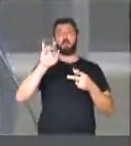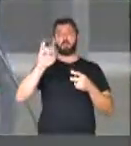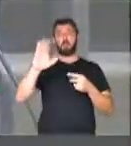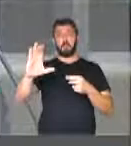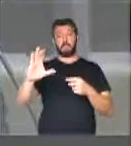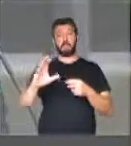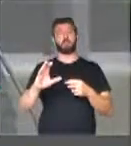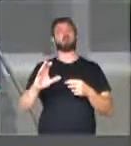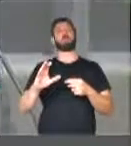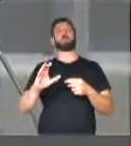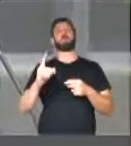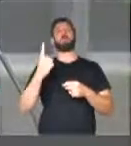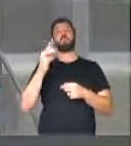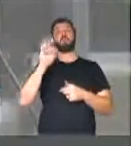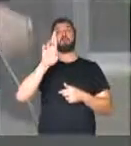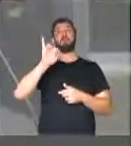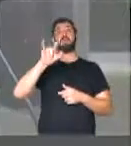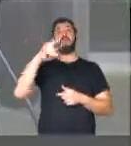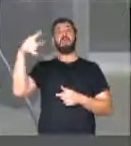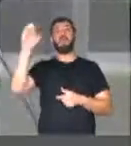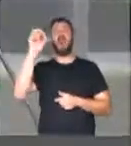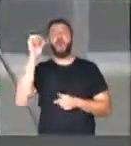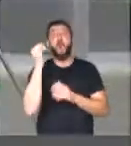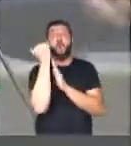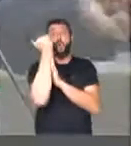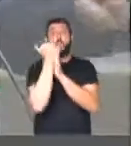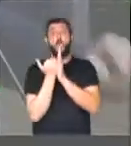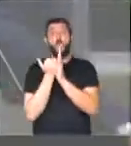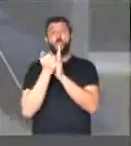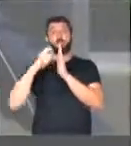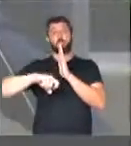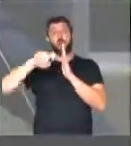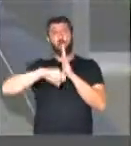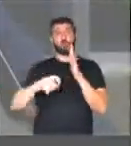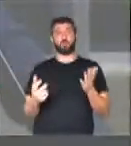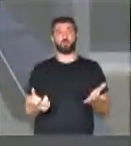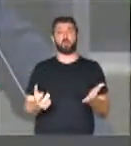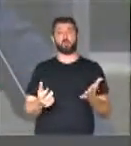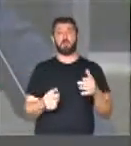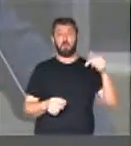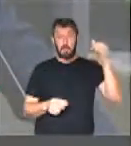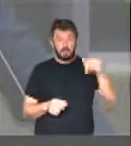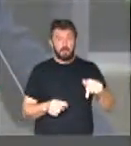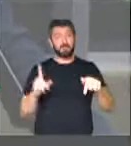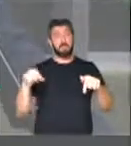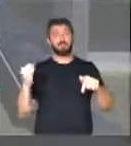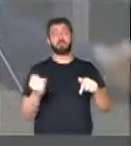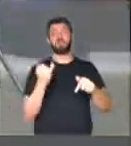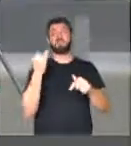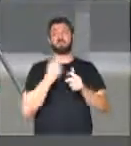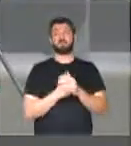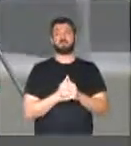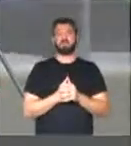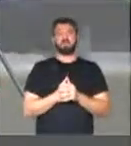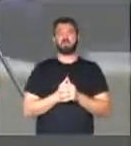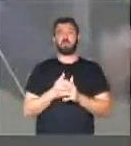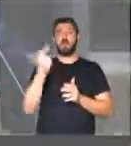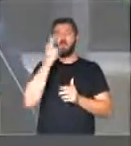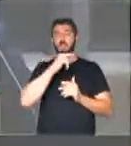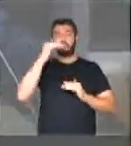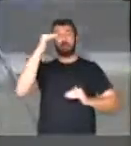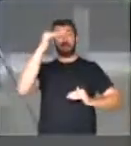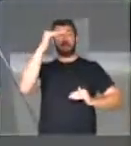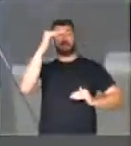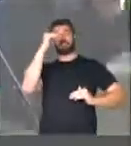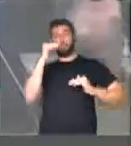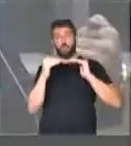Mais de um trilhão de benefício fiscal. Mas, neste caso, é de fundamental importância para reduzir as